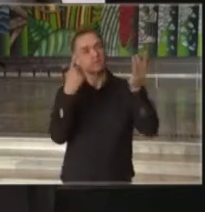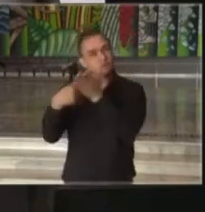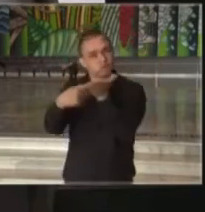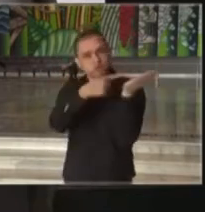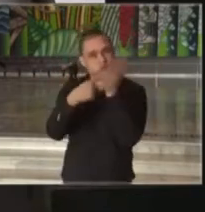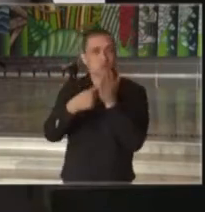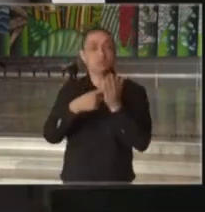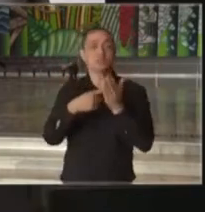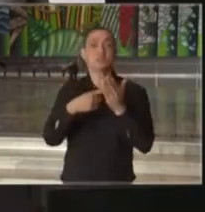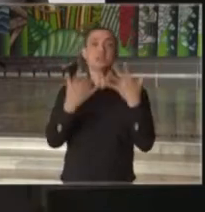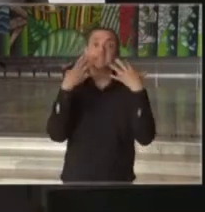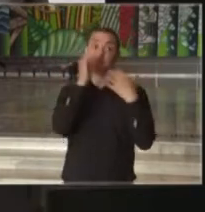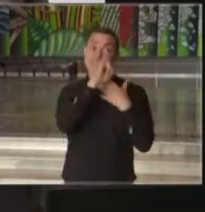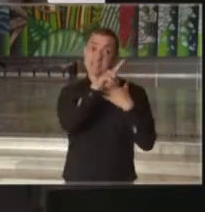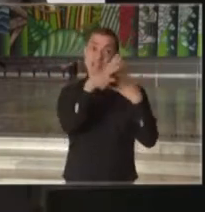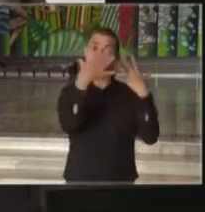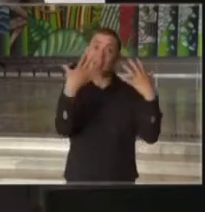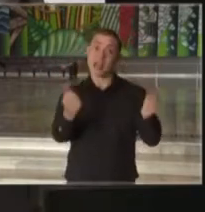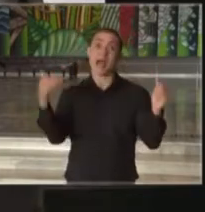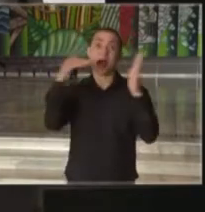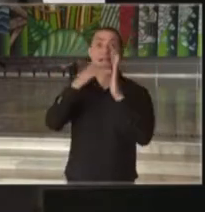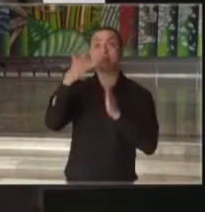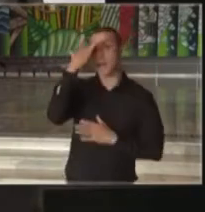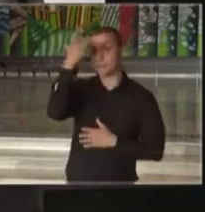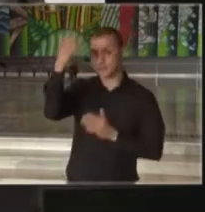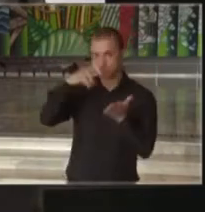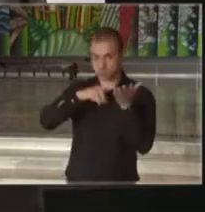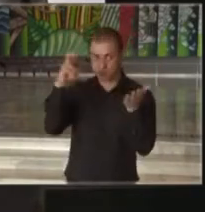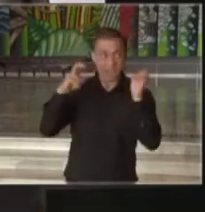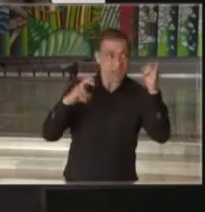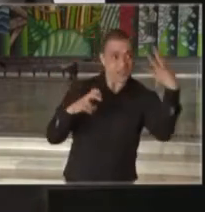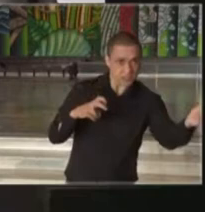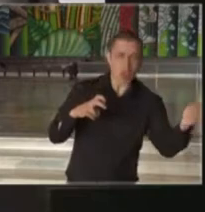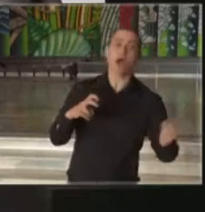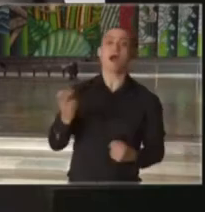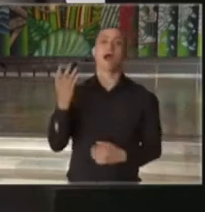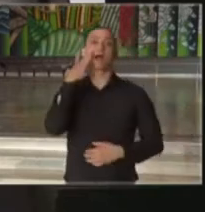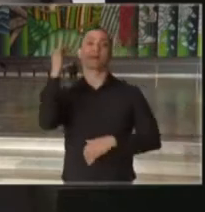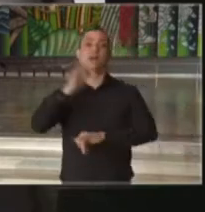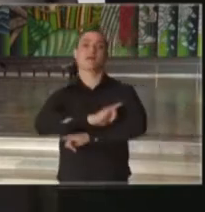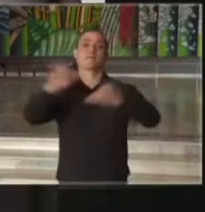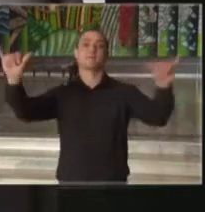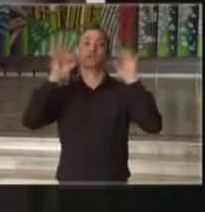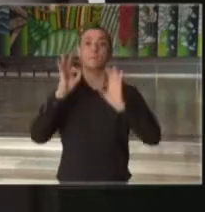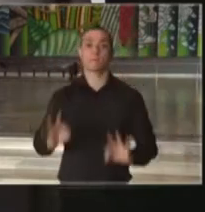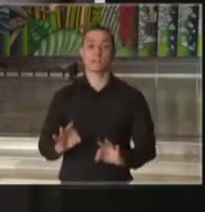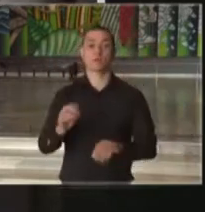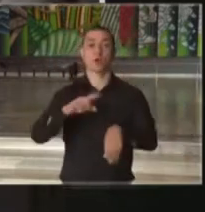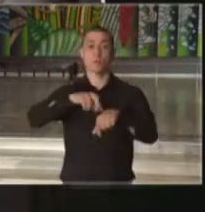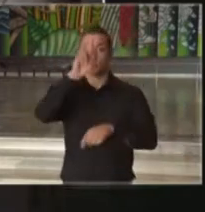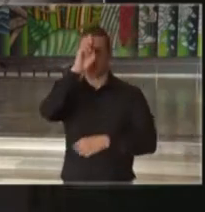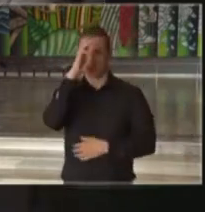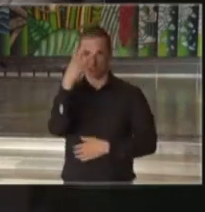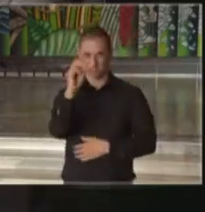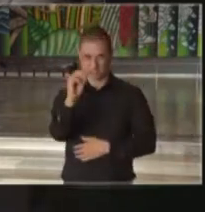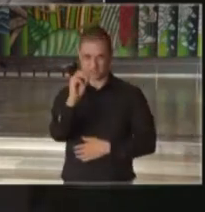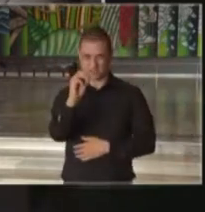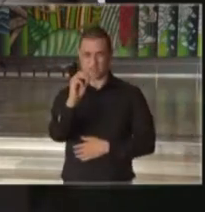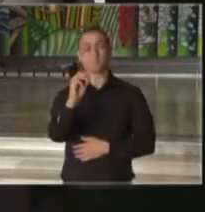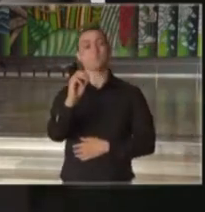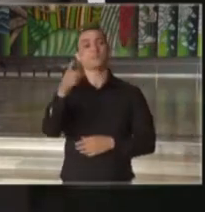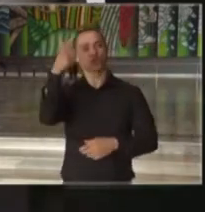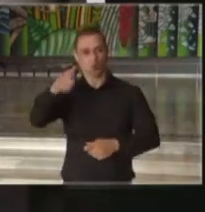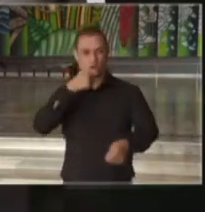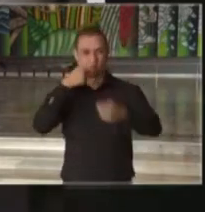e se fizer até amanhã pela manhã, nós poderemos anunciar amanhã às 12h30 na nossa nova